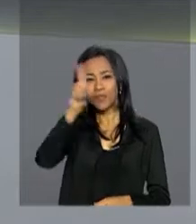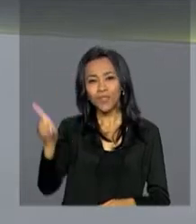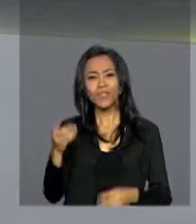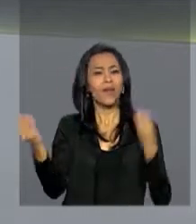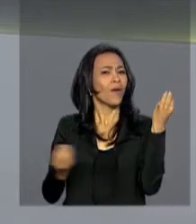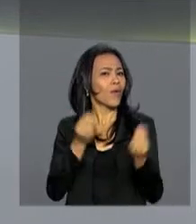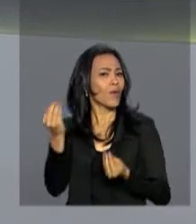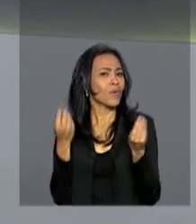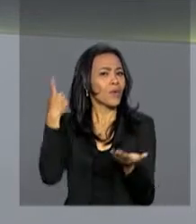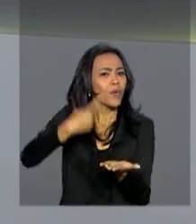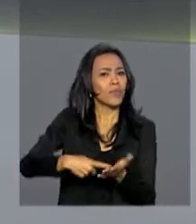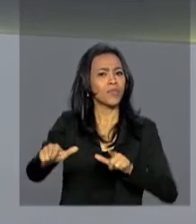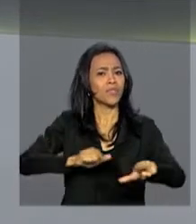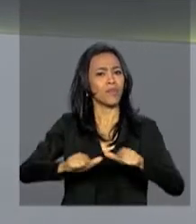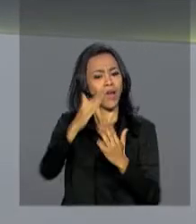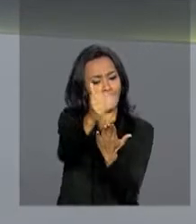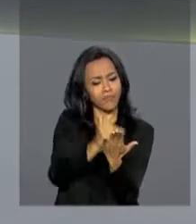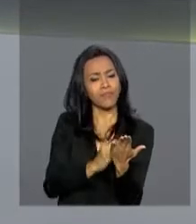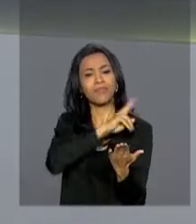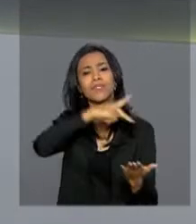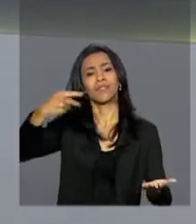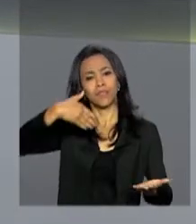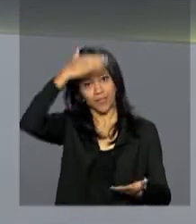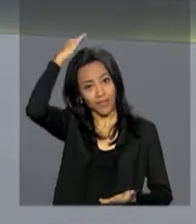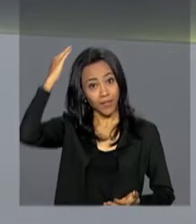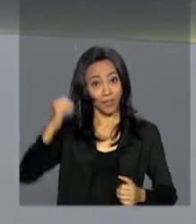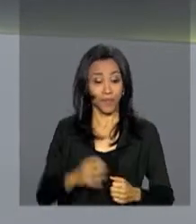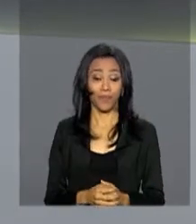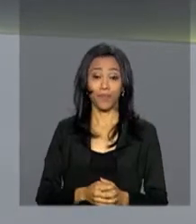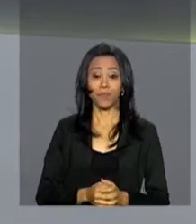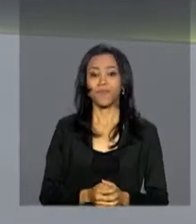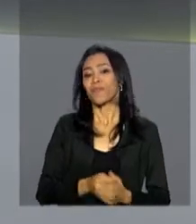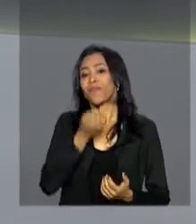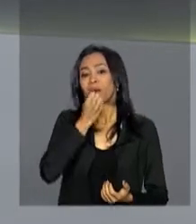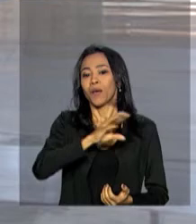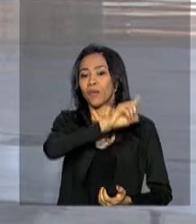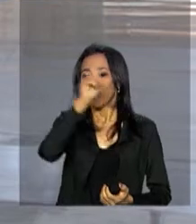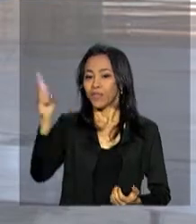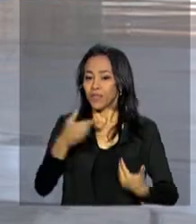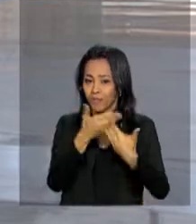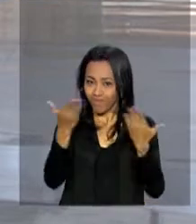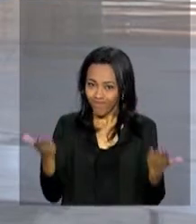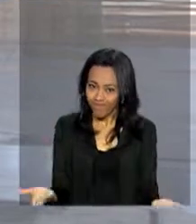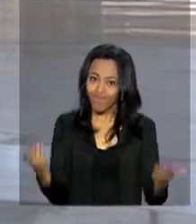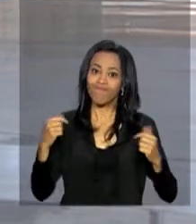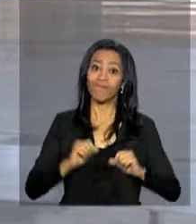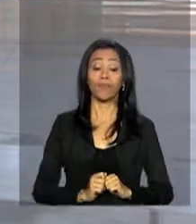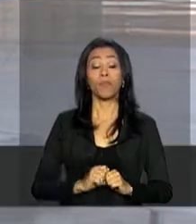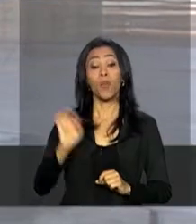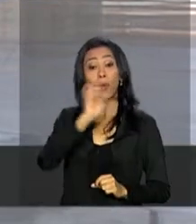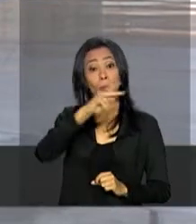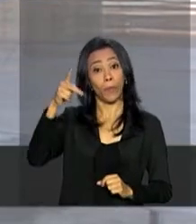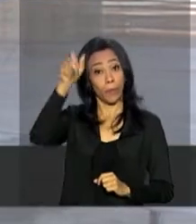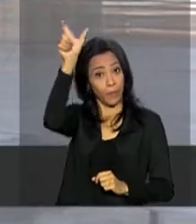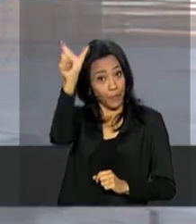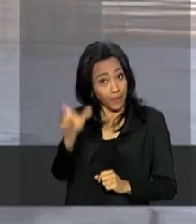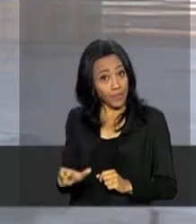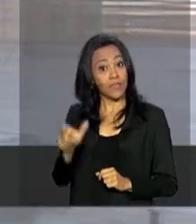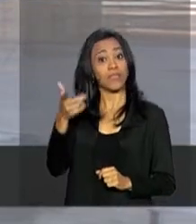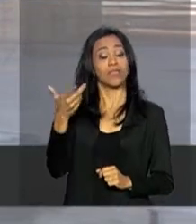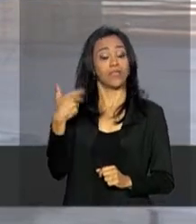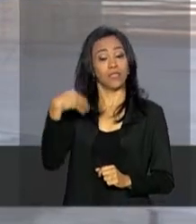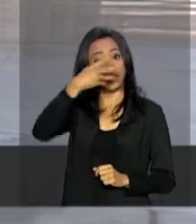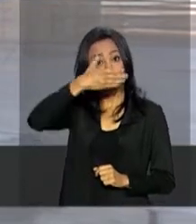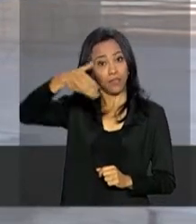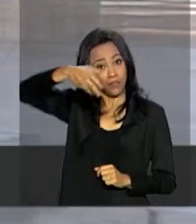como é que está a agenda do presidente Temer pra hoje? Bom dia Renata, bom dia a todos. Olha Renata, o presidente Michel Temer cumpre a agenda no período da